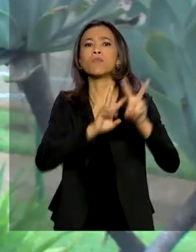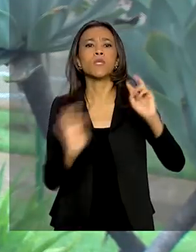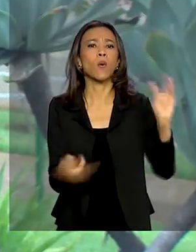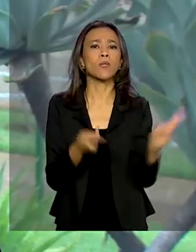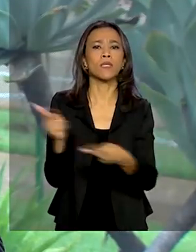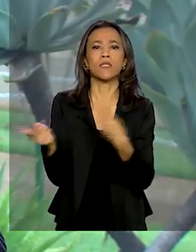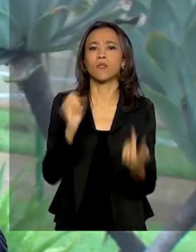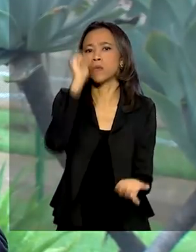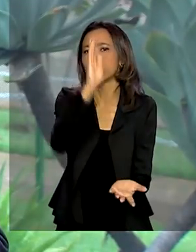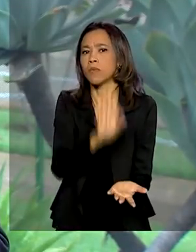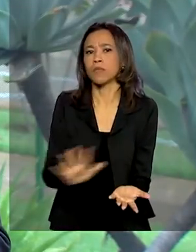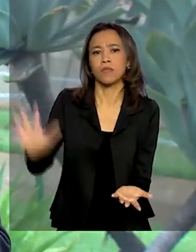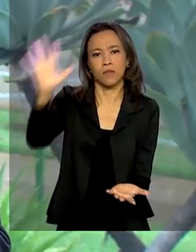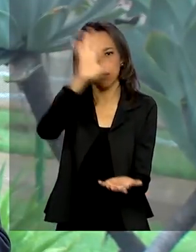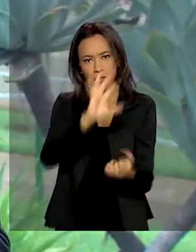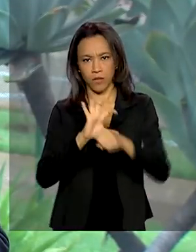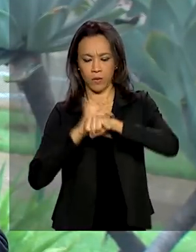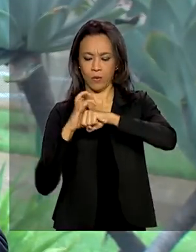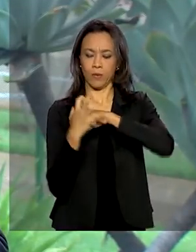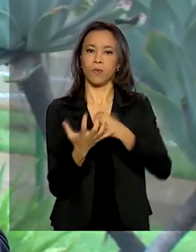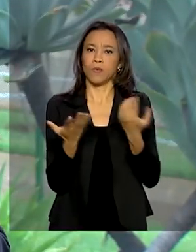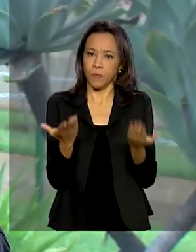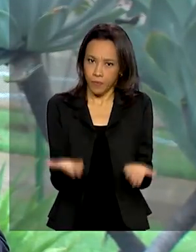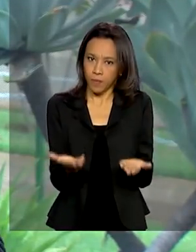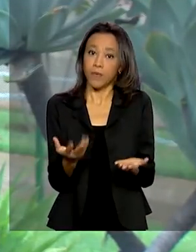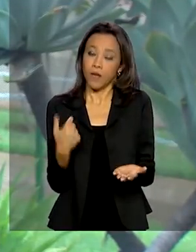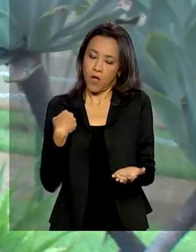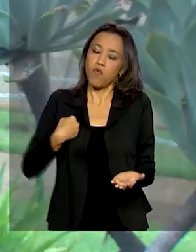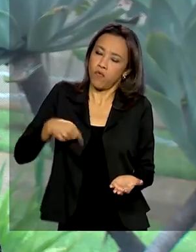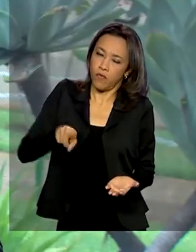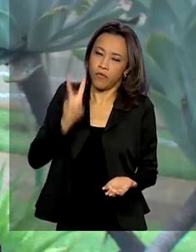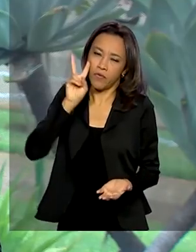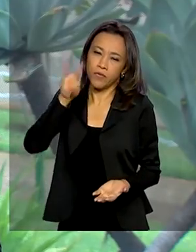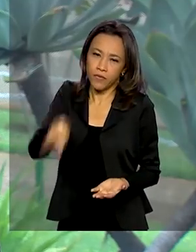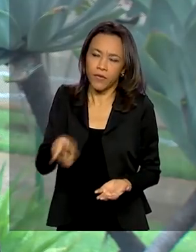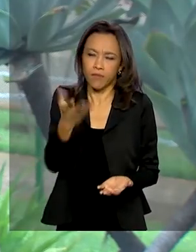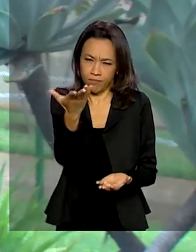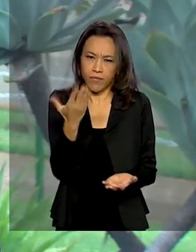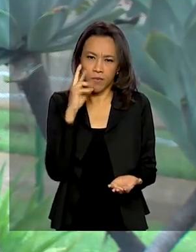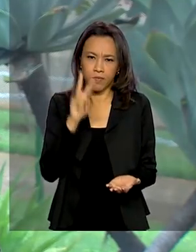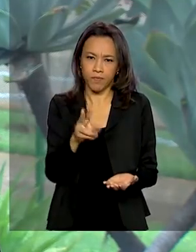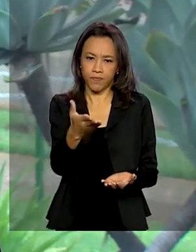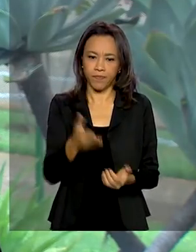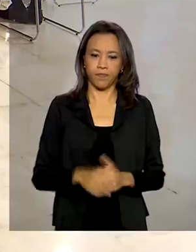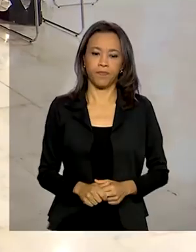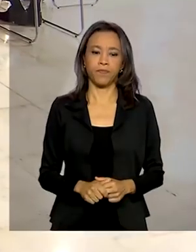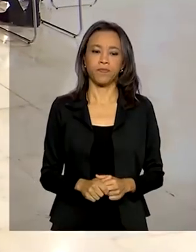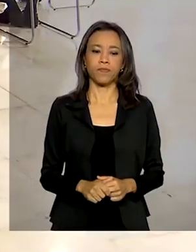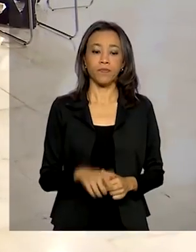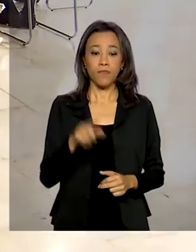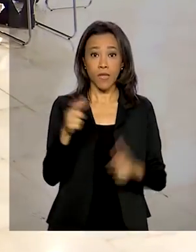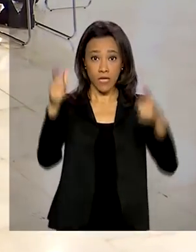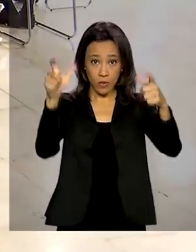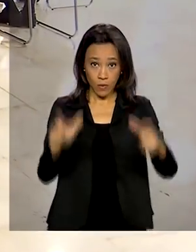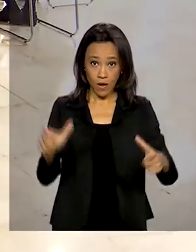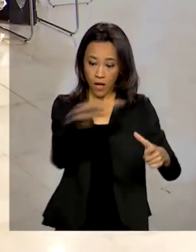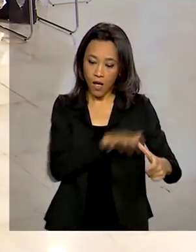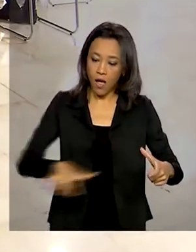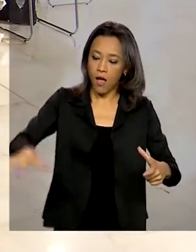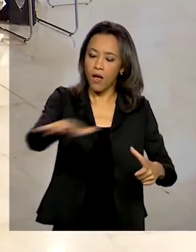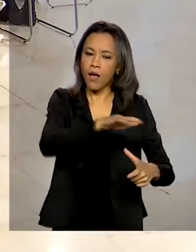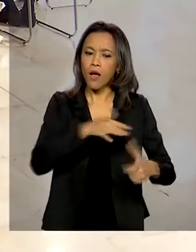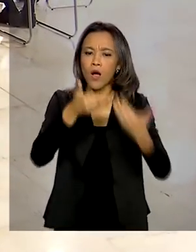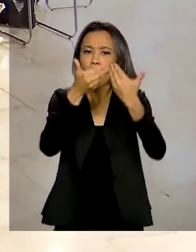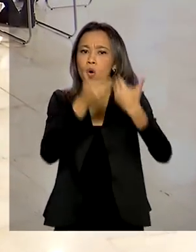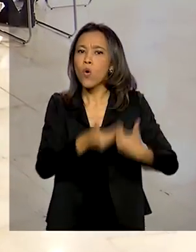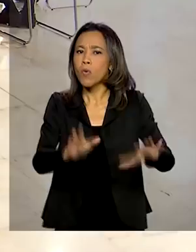as ações de enfrentamento à doença em nosso país. Eu fui lá conferir. Vamos ver na reportagem. O centro começou a funcionar